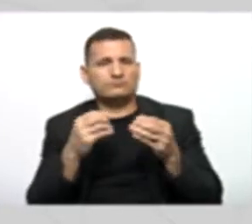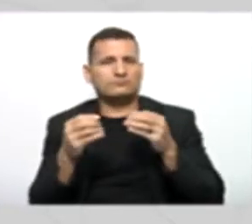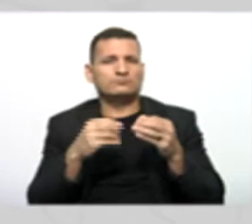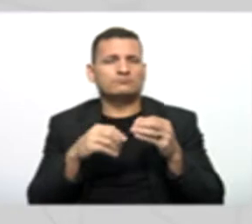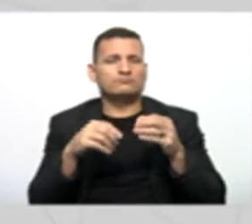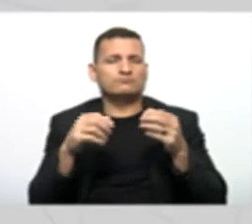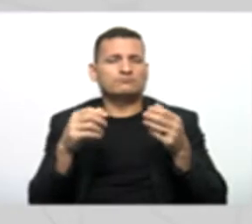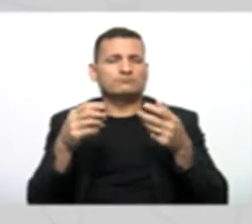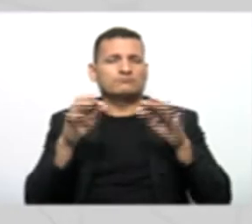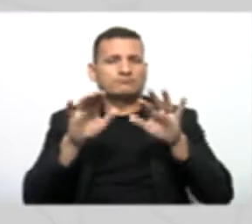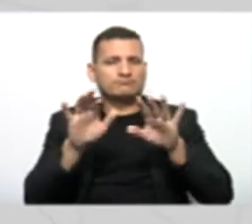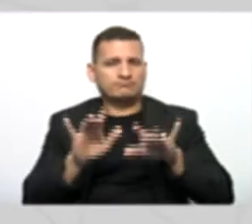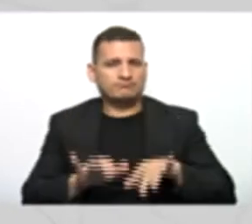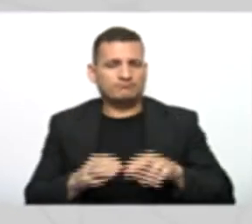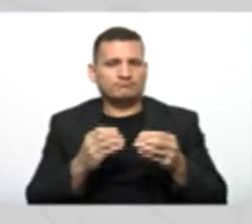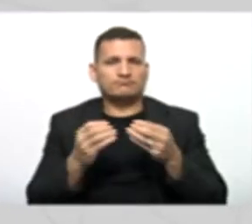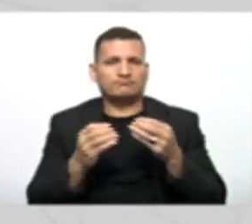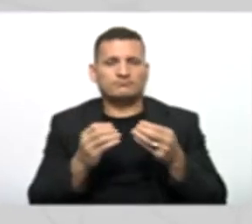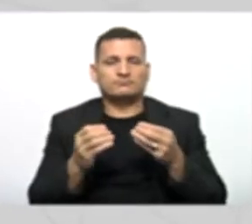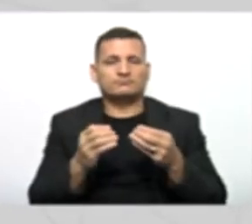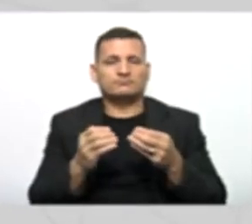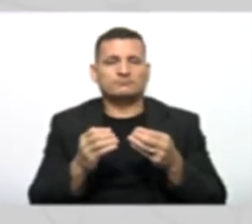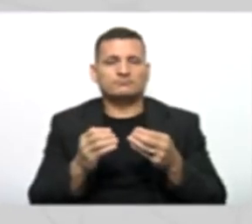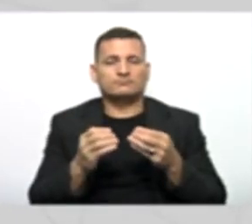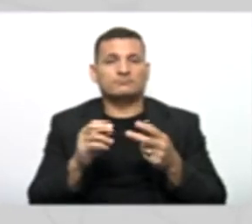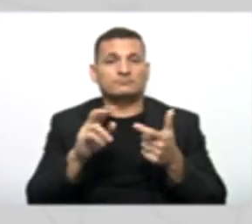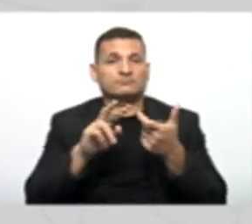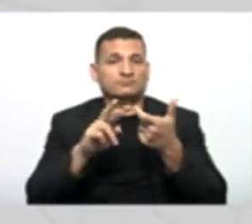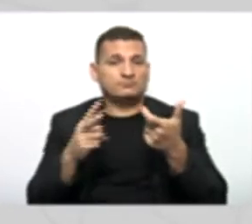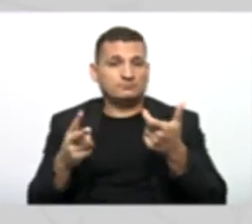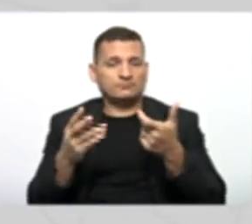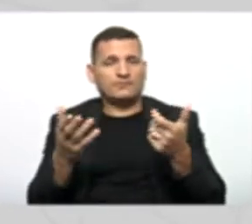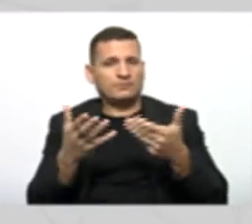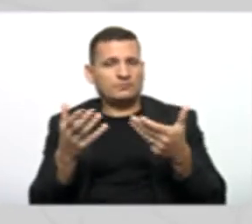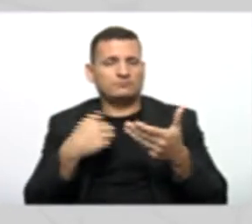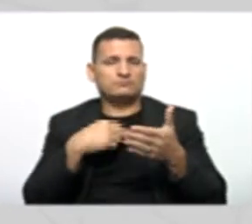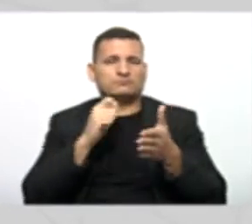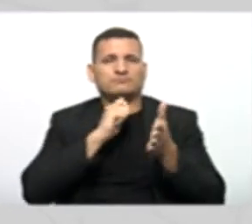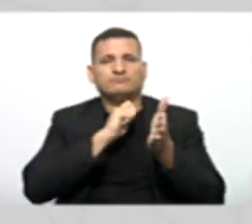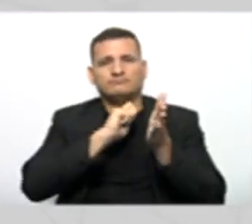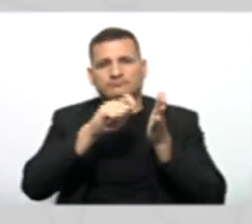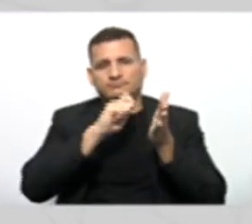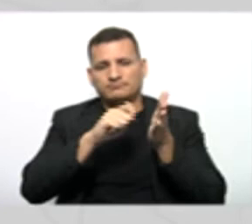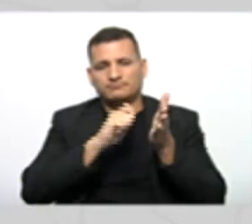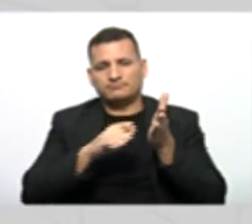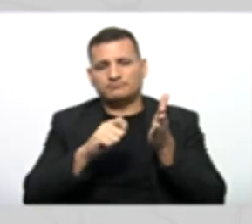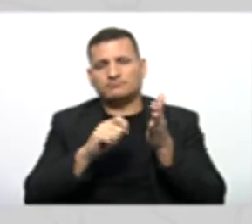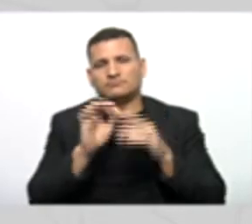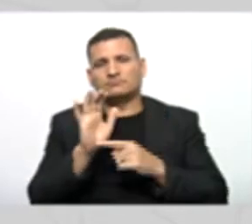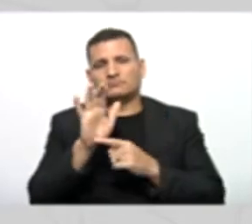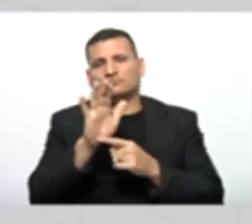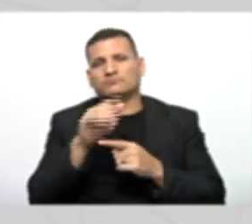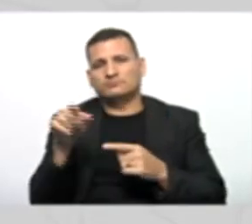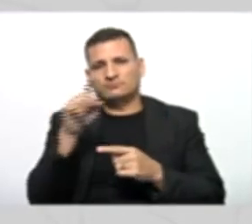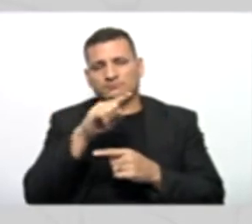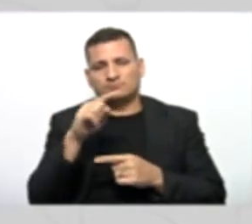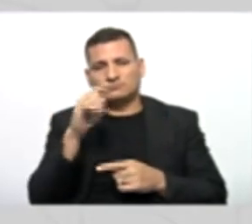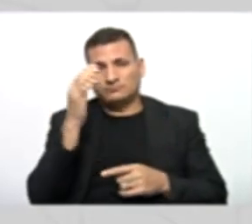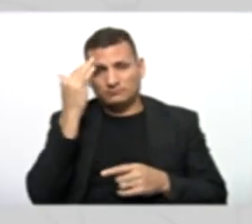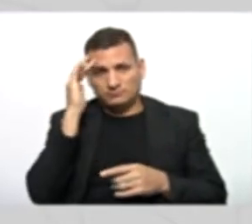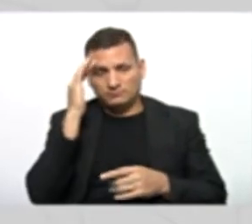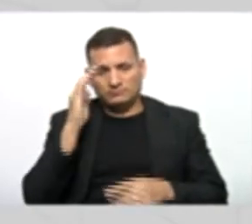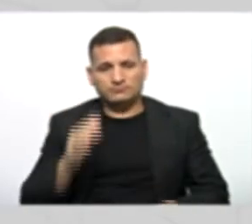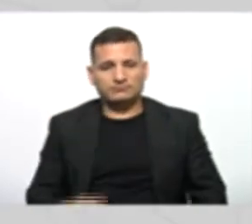exemplificando esse exemplo de herança? Vou escrever para vocês agora aqui, para facilitar a compreensão.